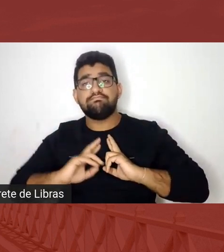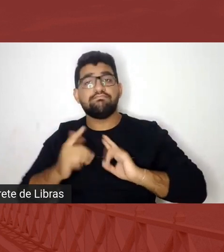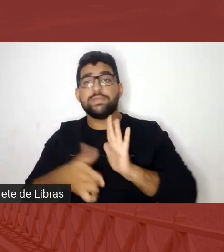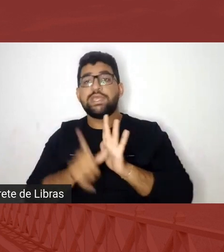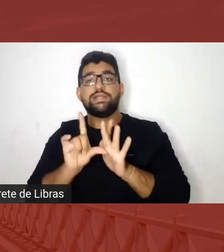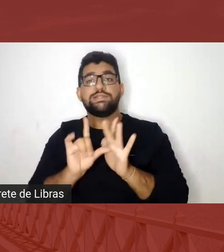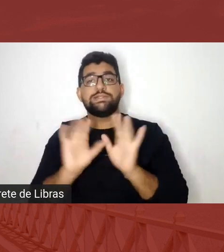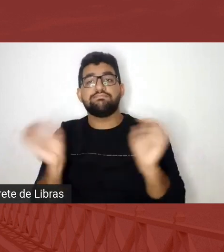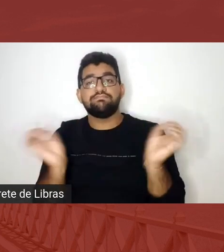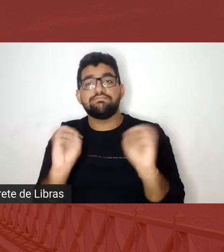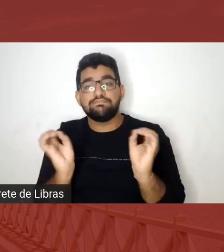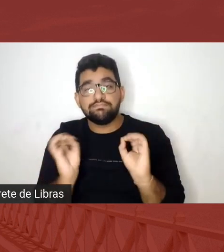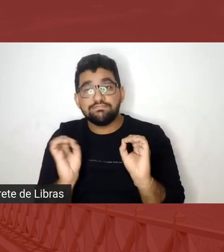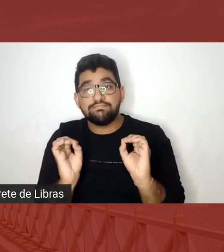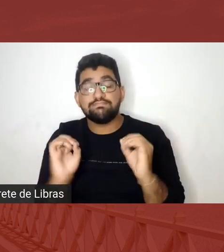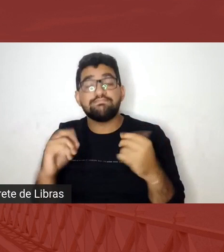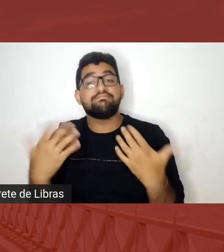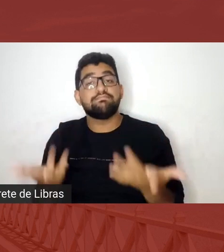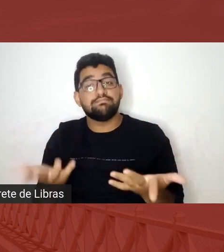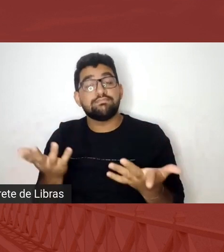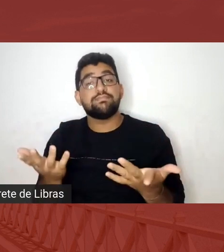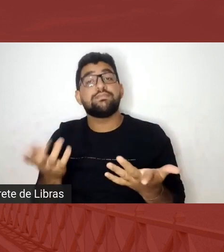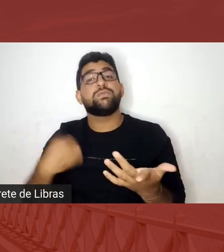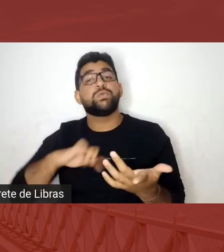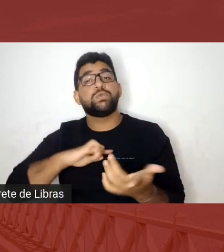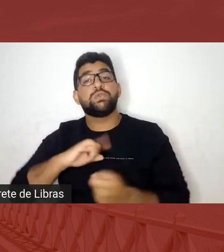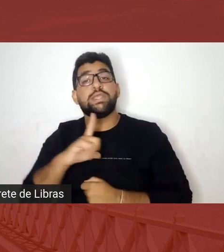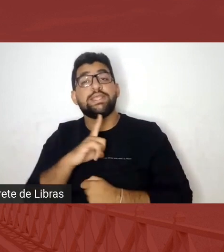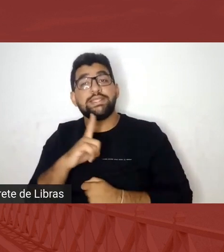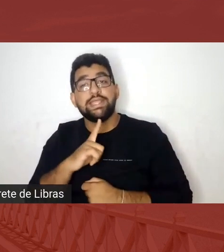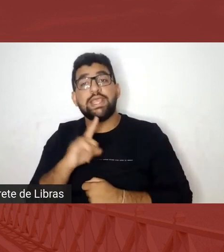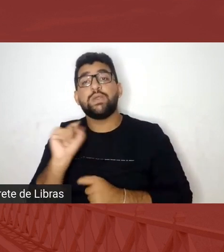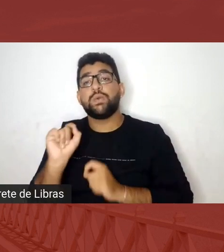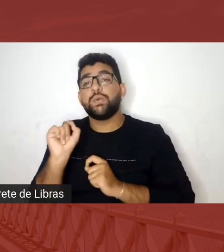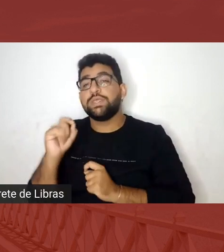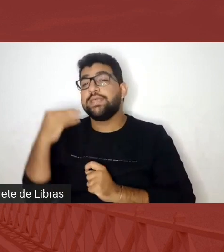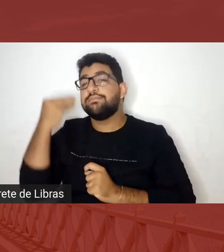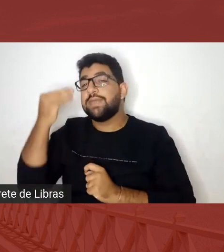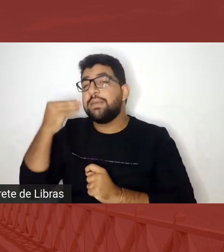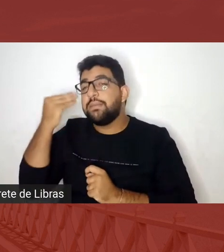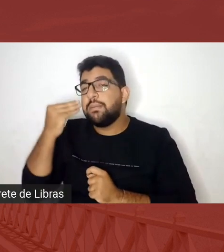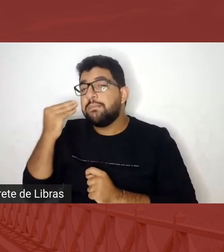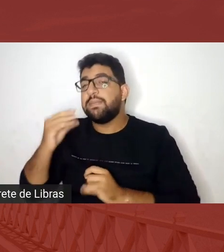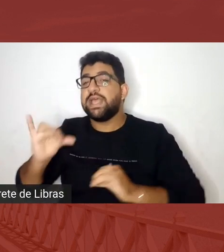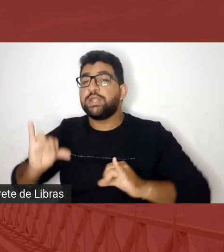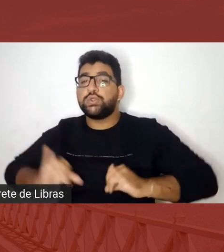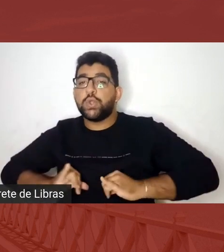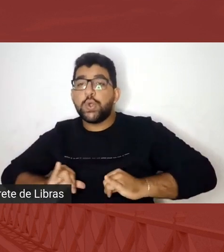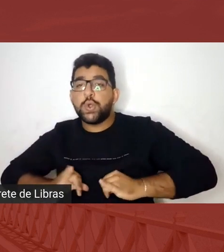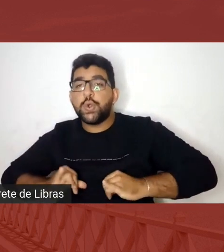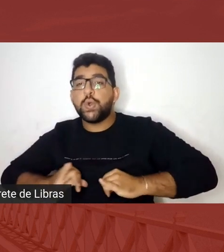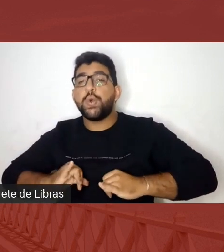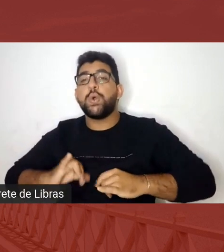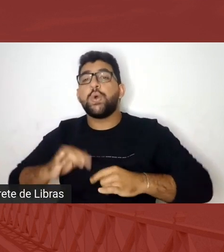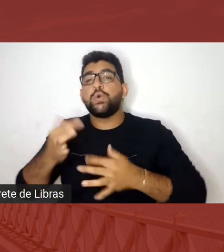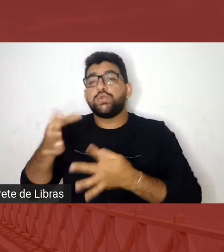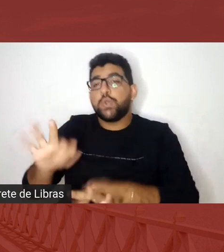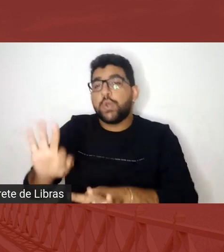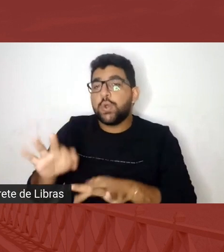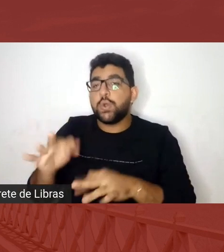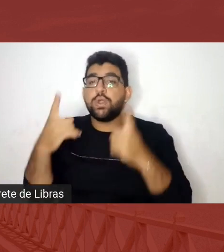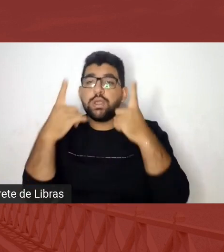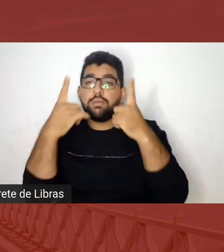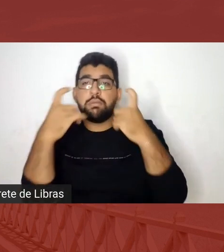e isso nos traz um histórico de dor, de violência, de